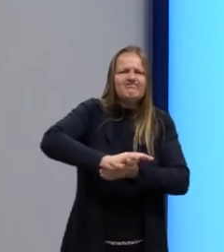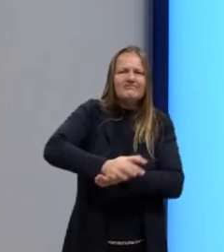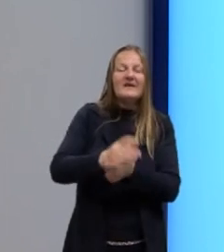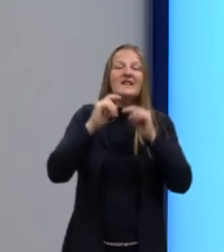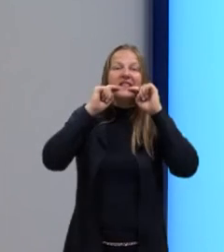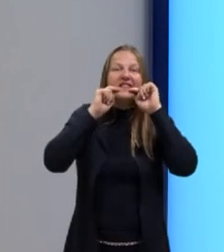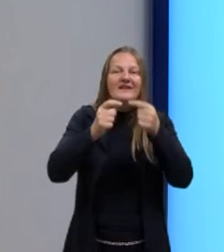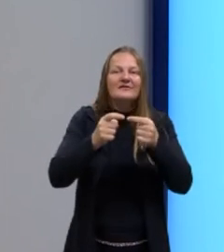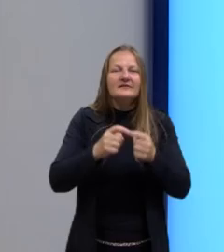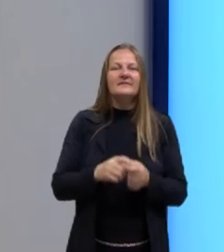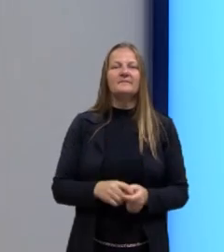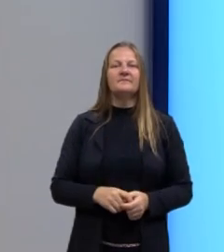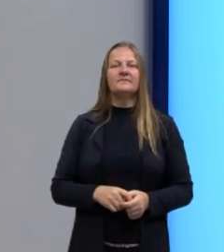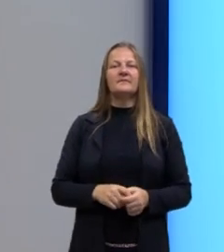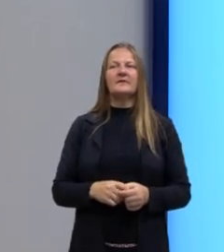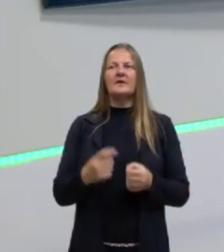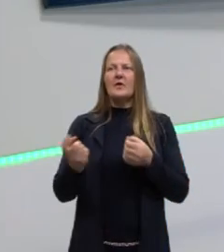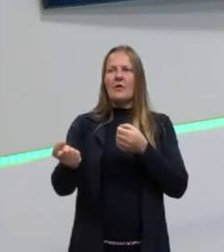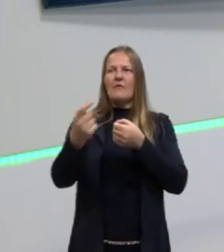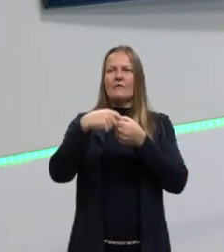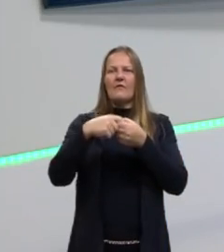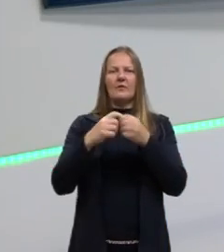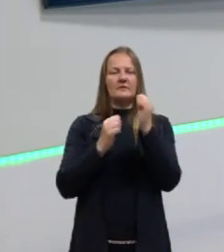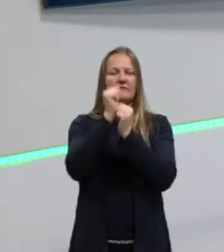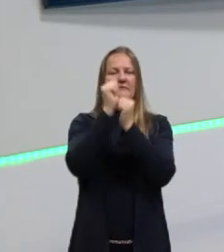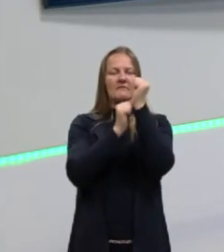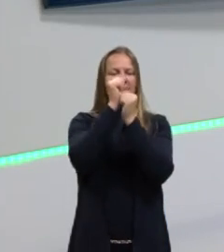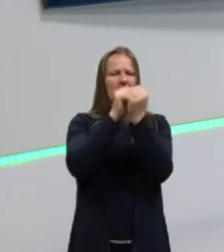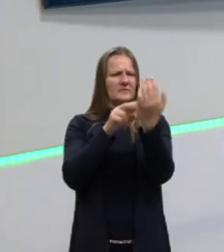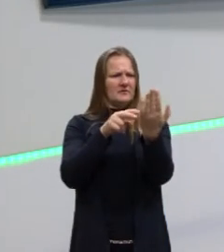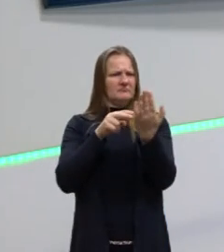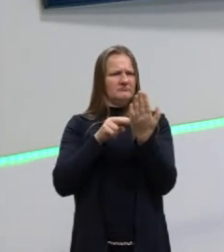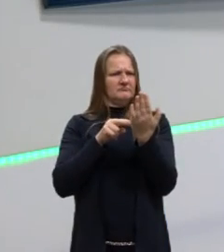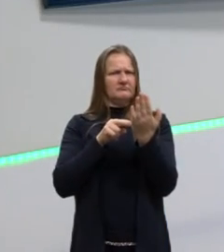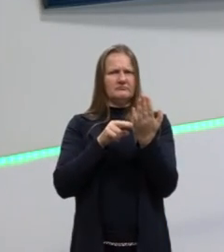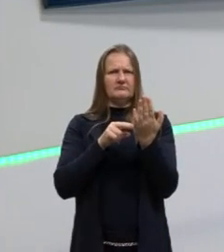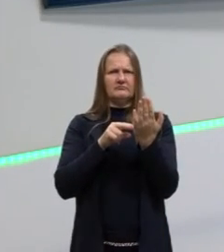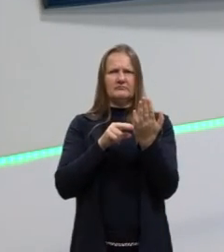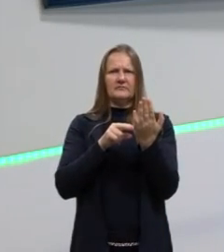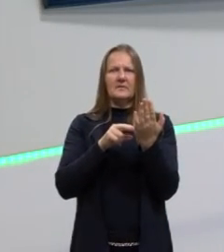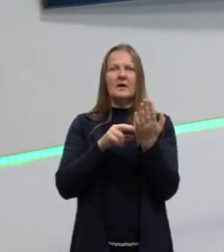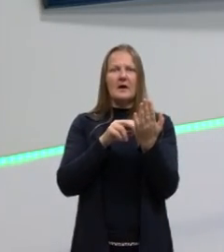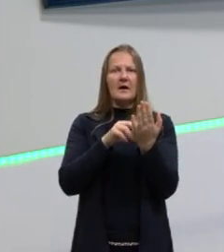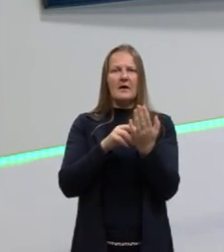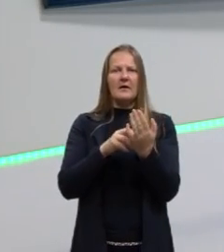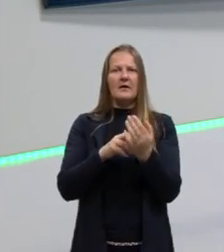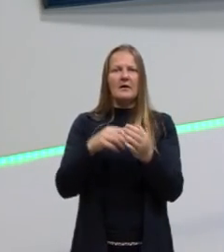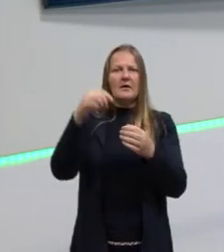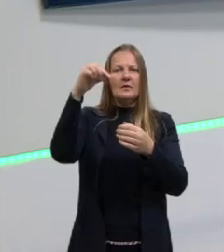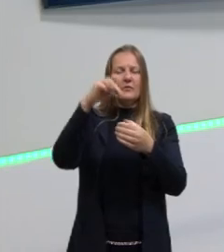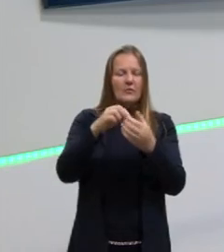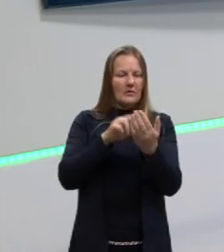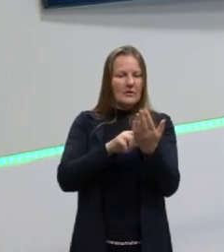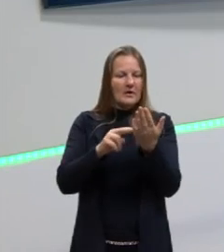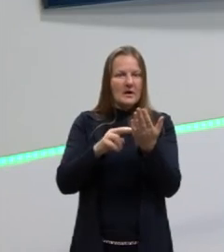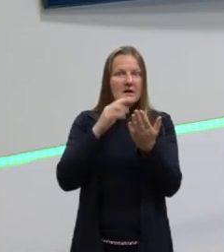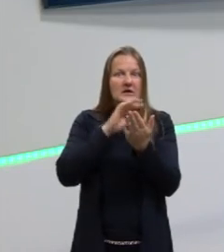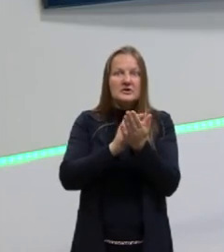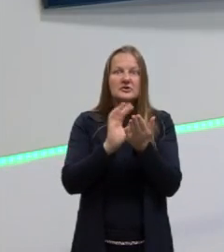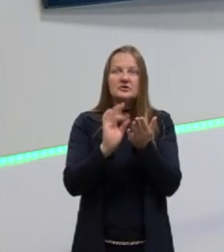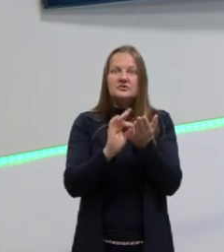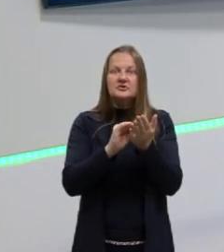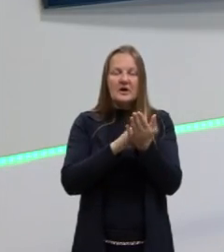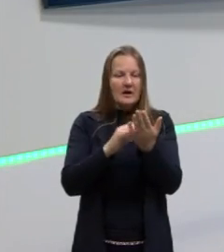E essas garrafinhas, quando elas voltam para a fábrica, recebem o líquido, ali aparece esse selo e chega na